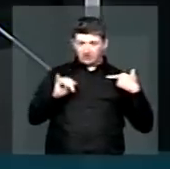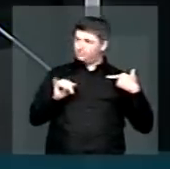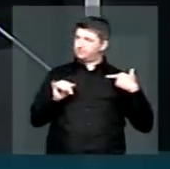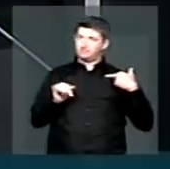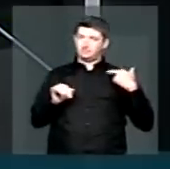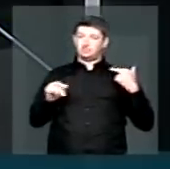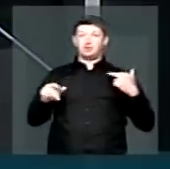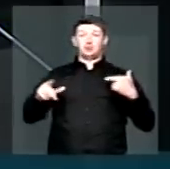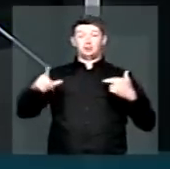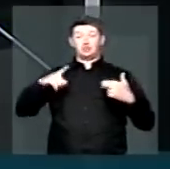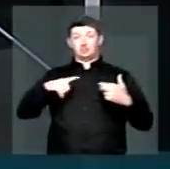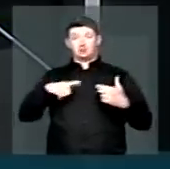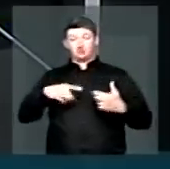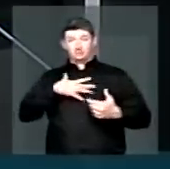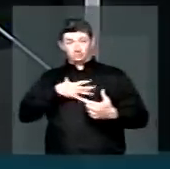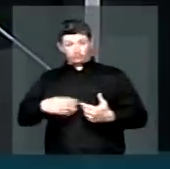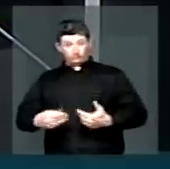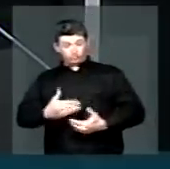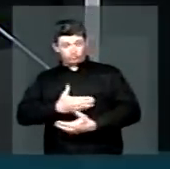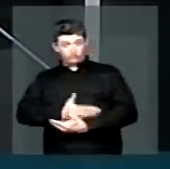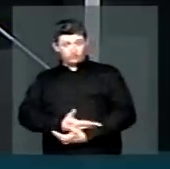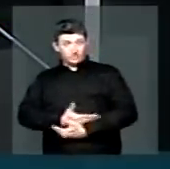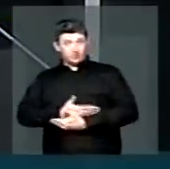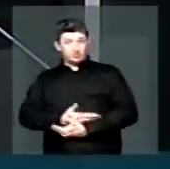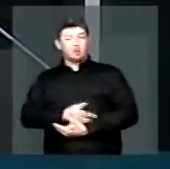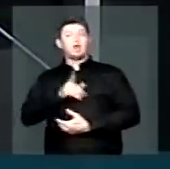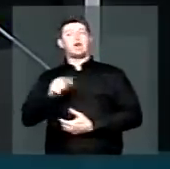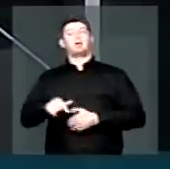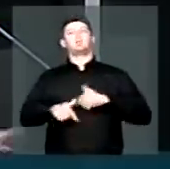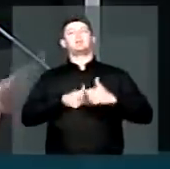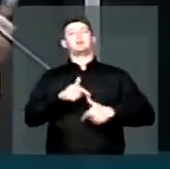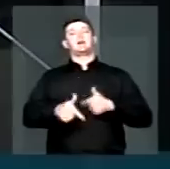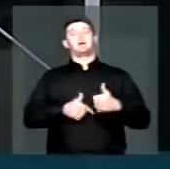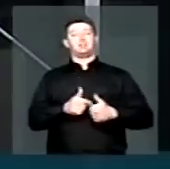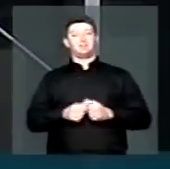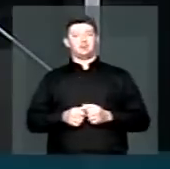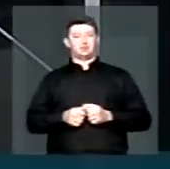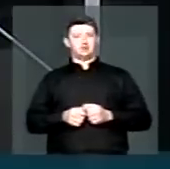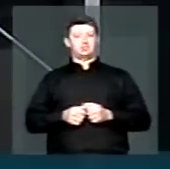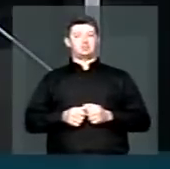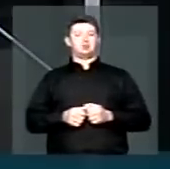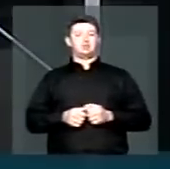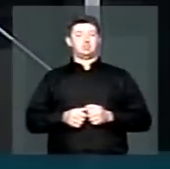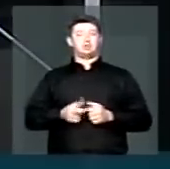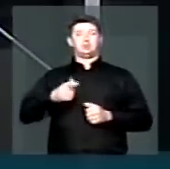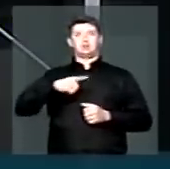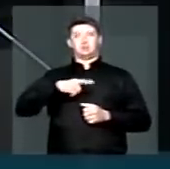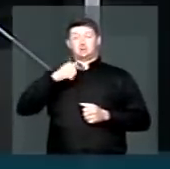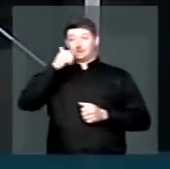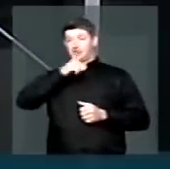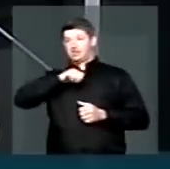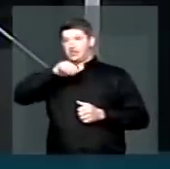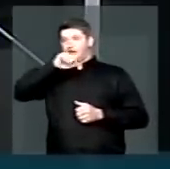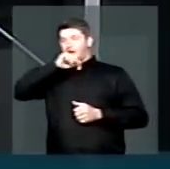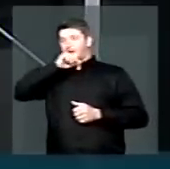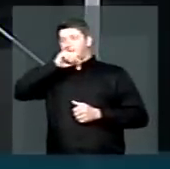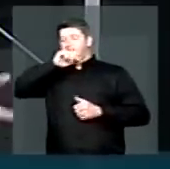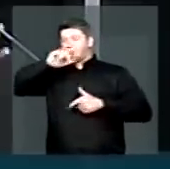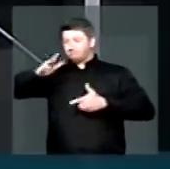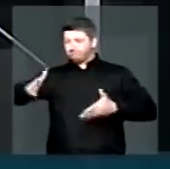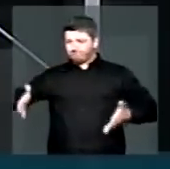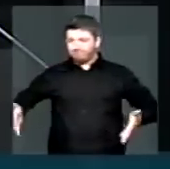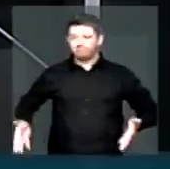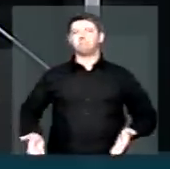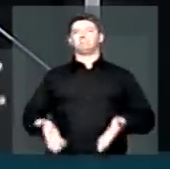maternidade é uma atividade que se tem a mãe como propulsora,